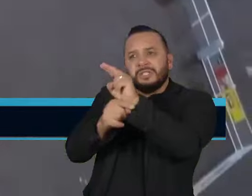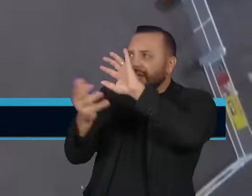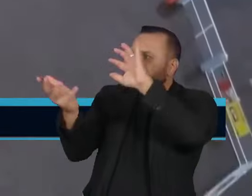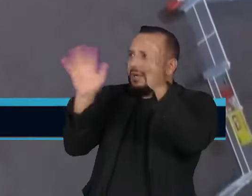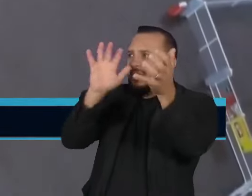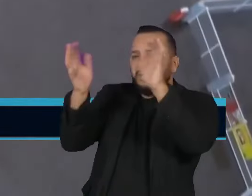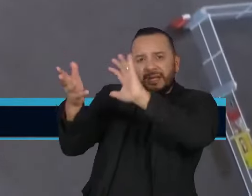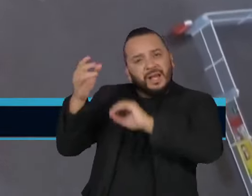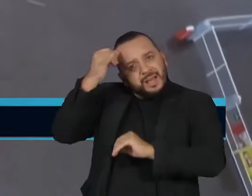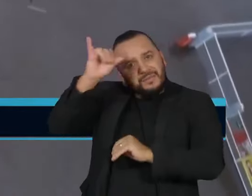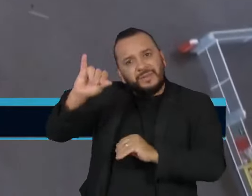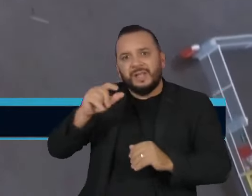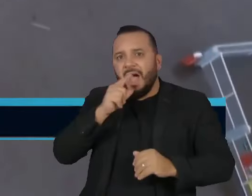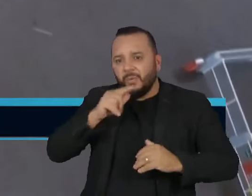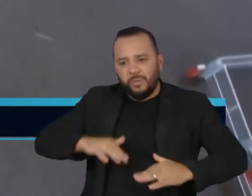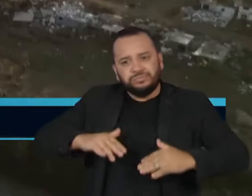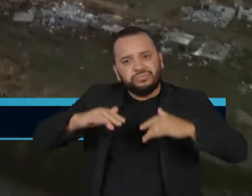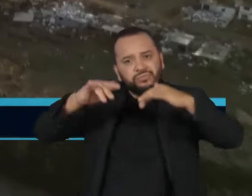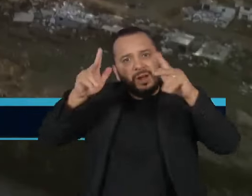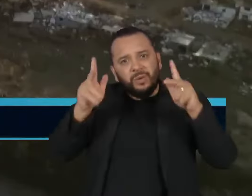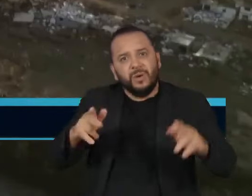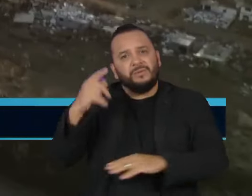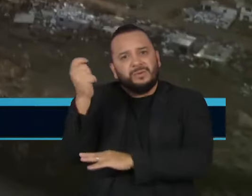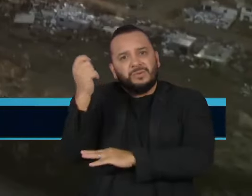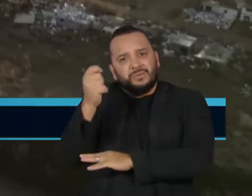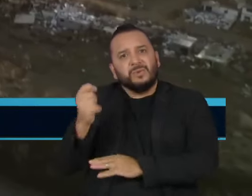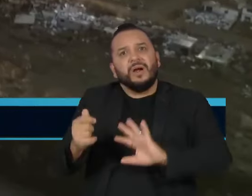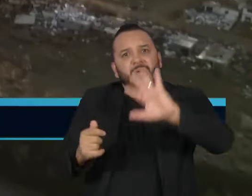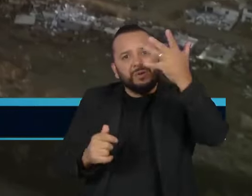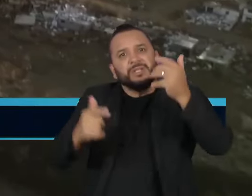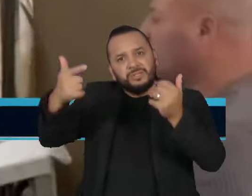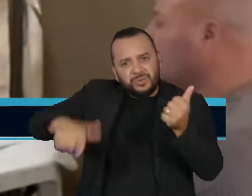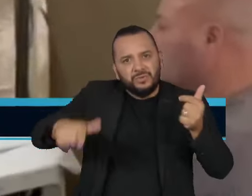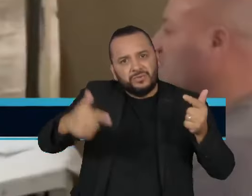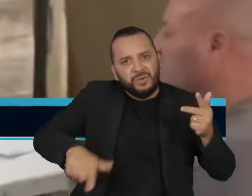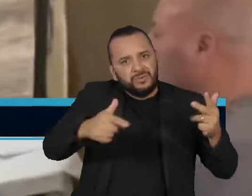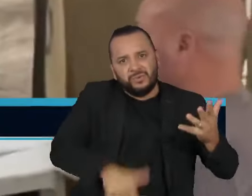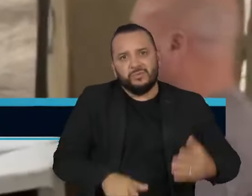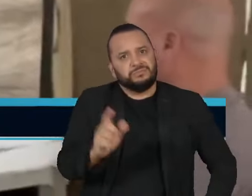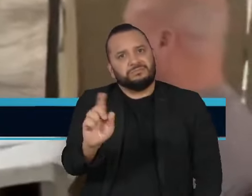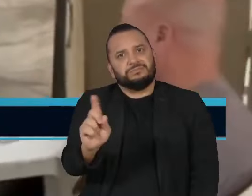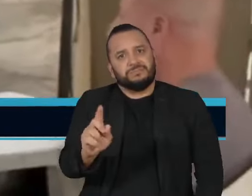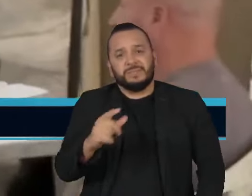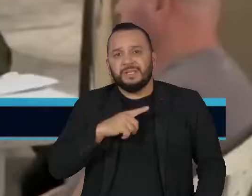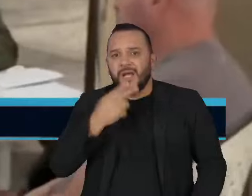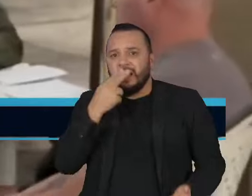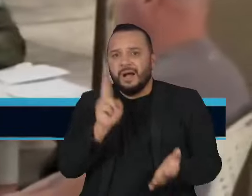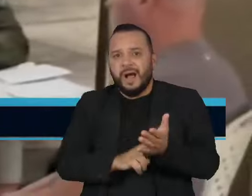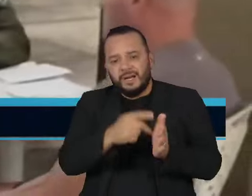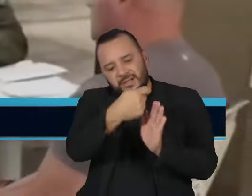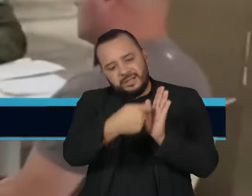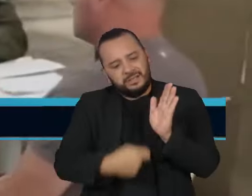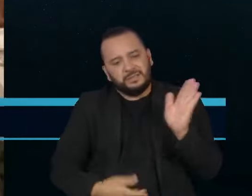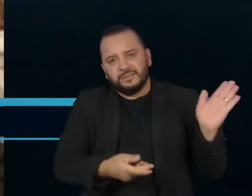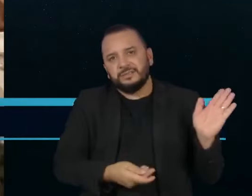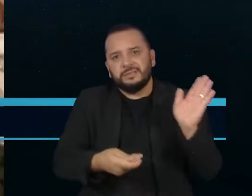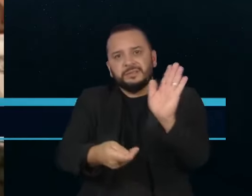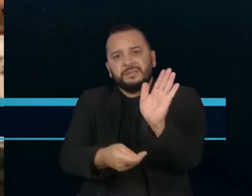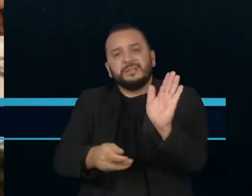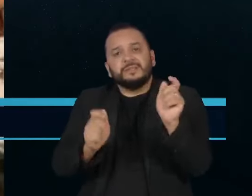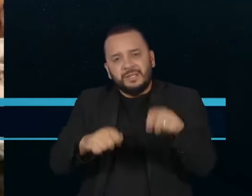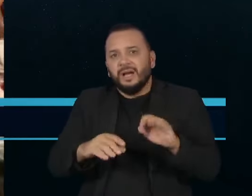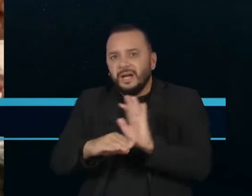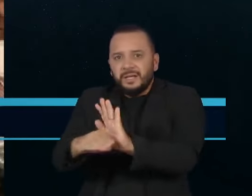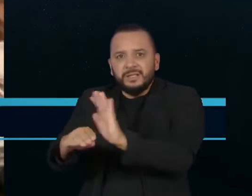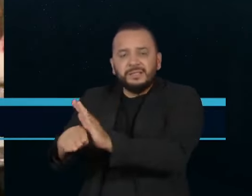tragédias, como a do Rio Grande do Sul, venham a acontecer com mais frequência. A carta também pede que as ações garantam a assistência